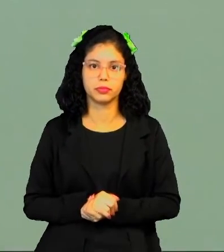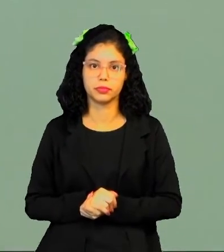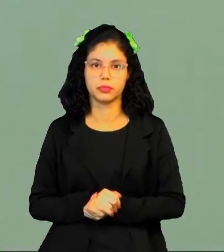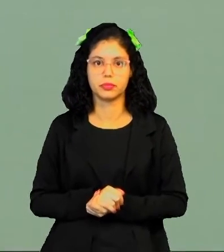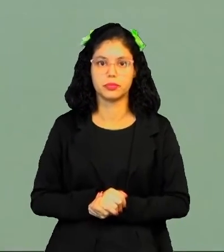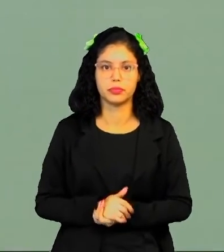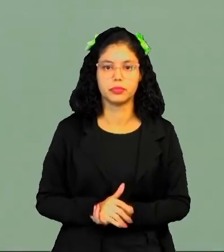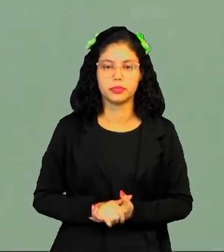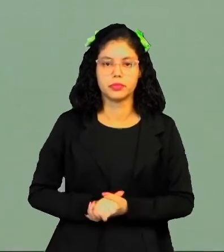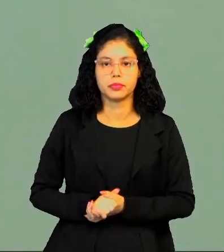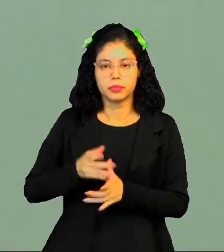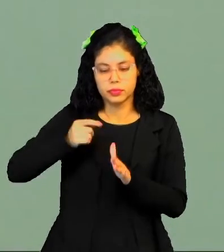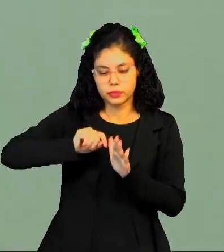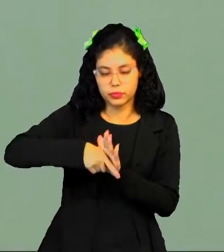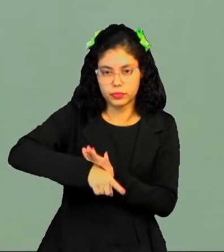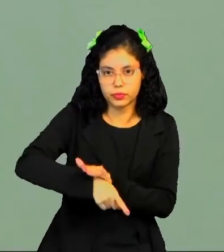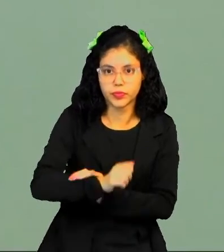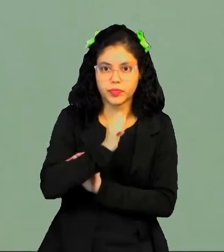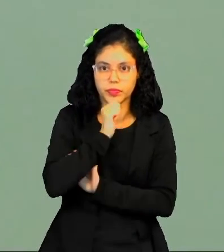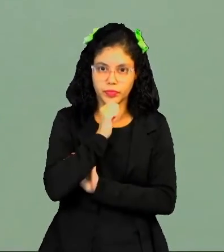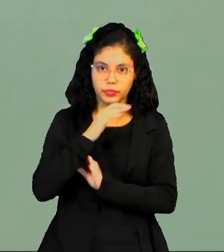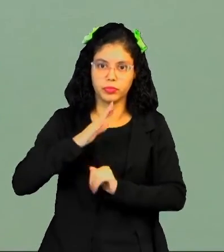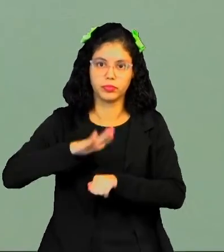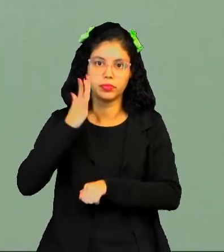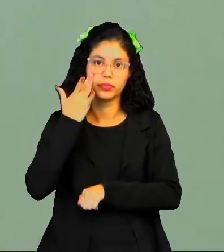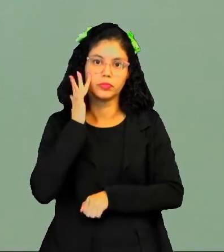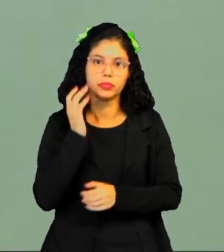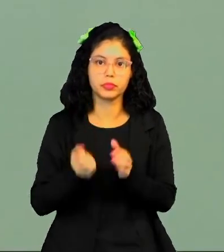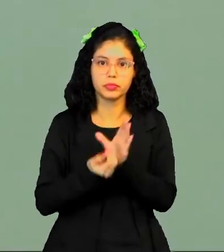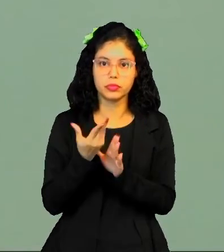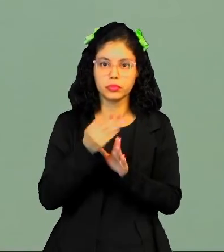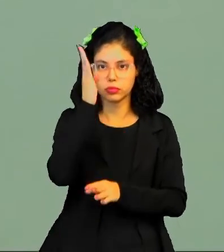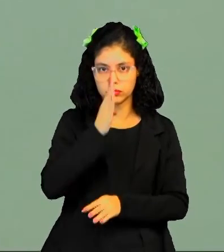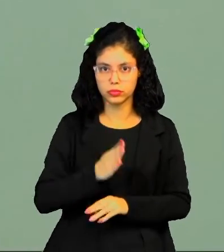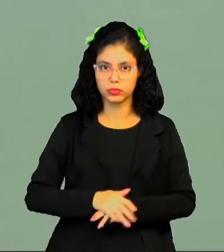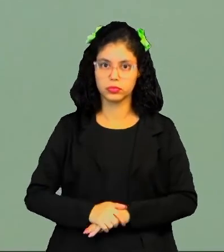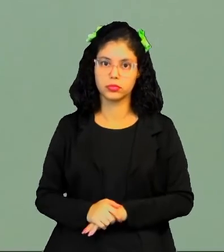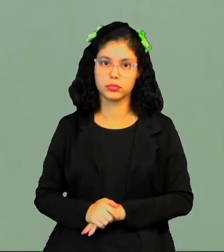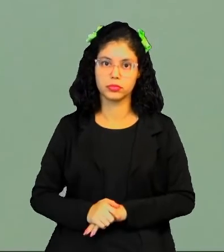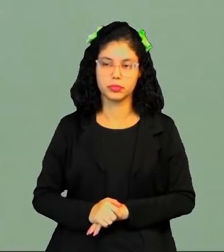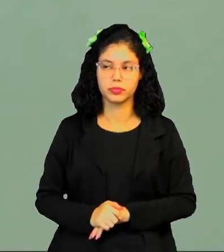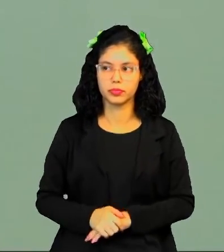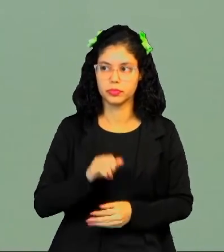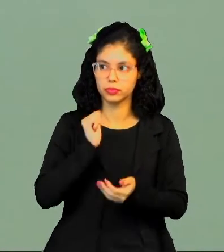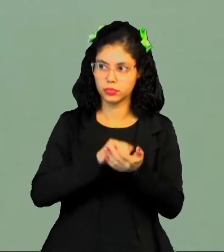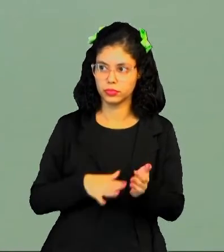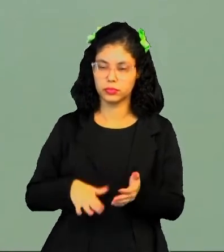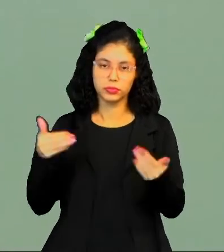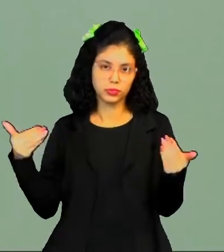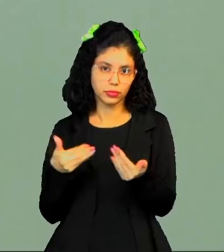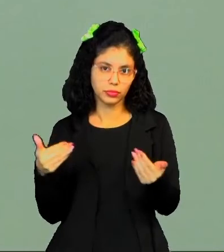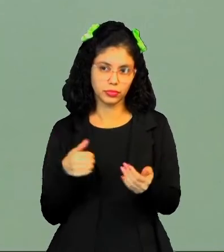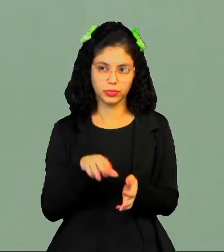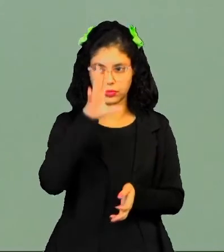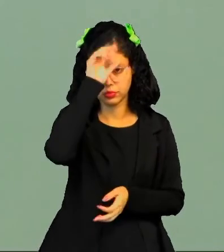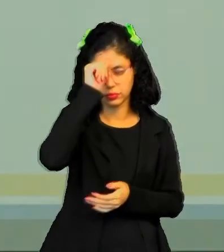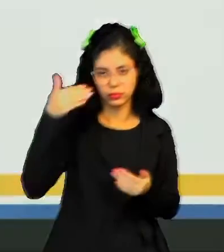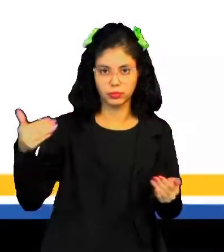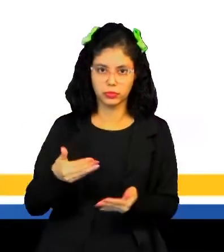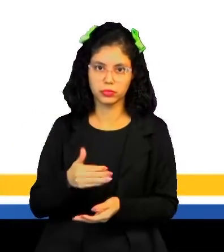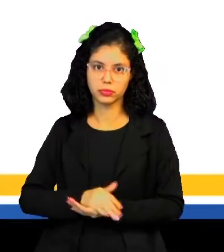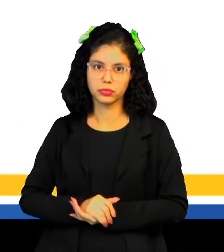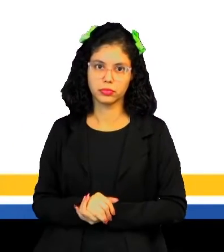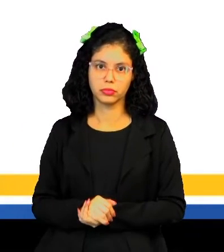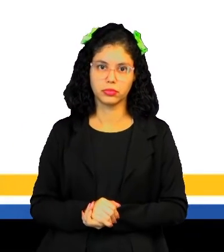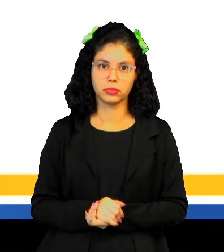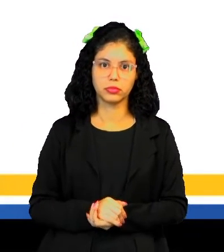perfurando e o ouro continuar sendo produzido no Brasil. Vamos exercitar um pouco do que nós aprendemos na aula de